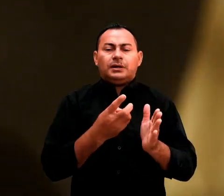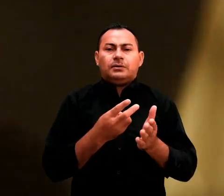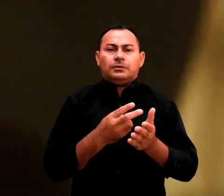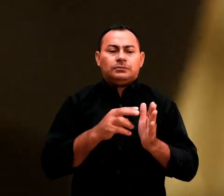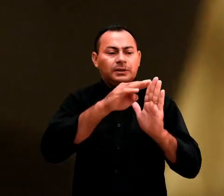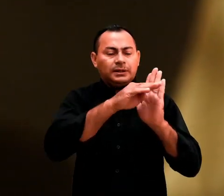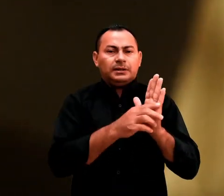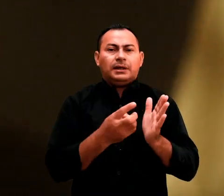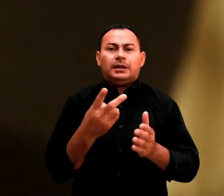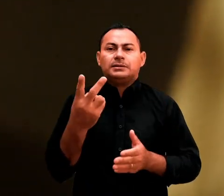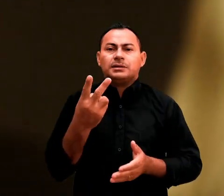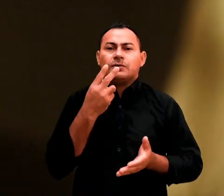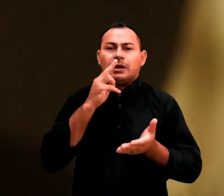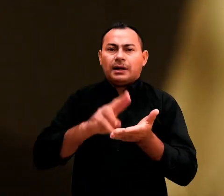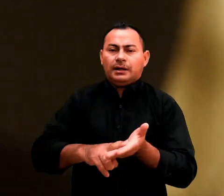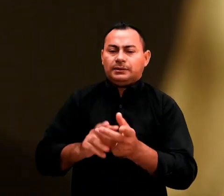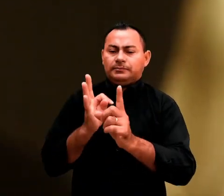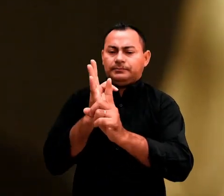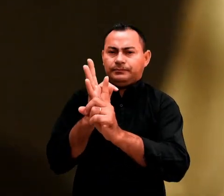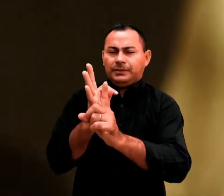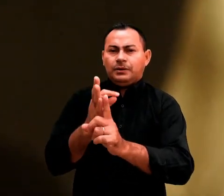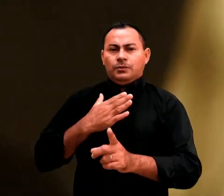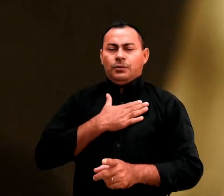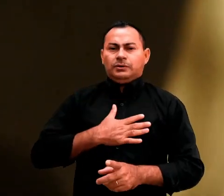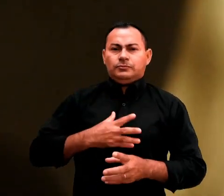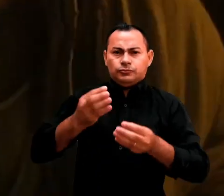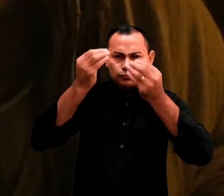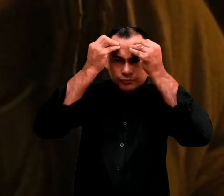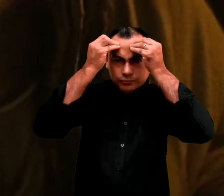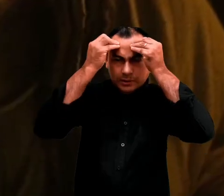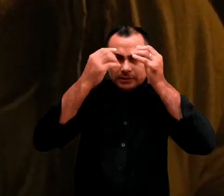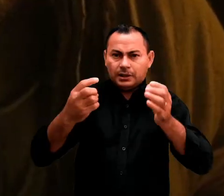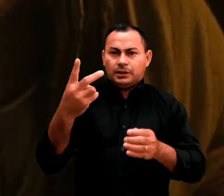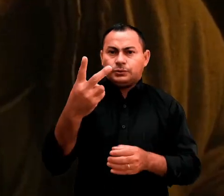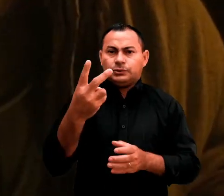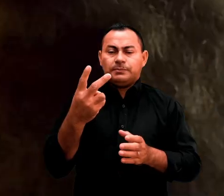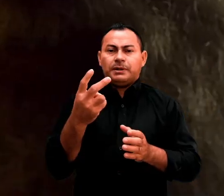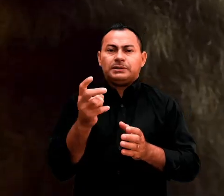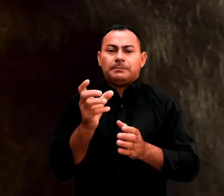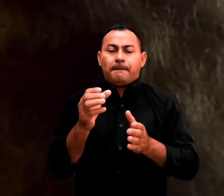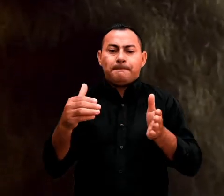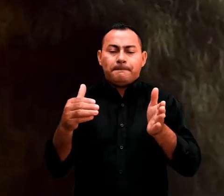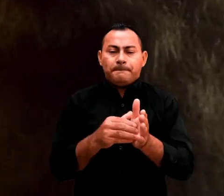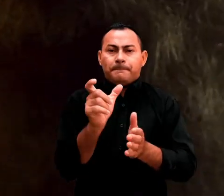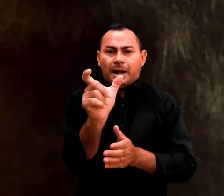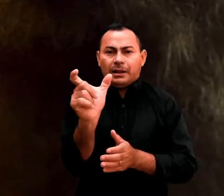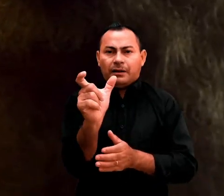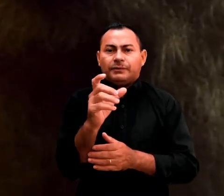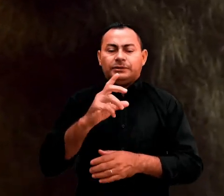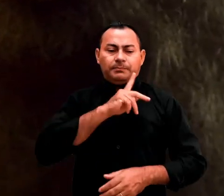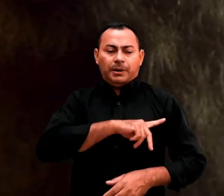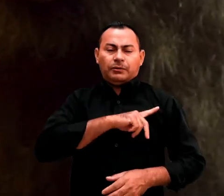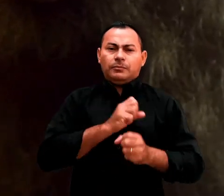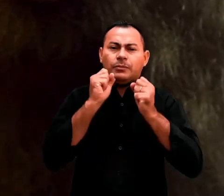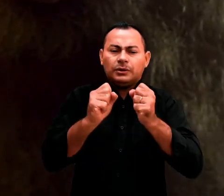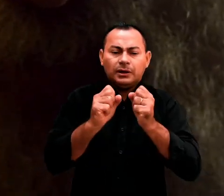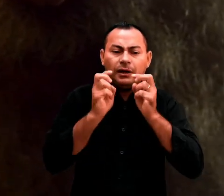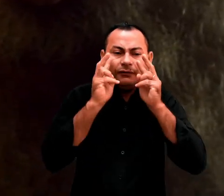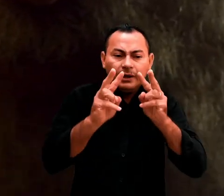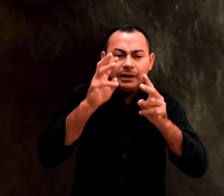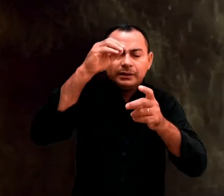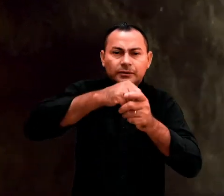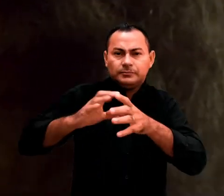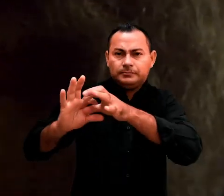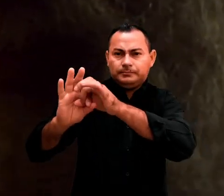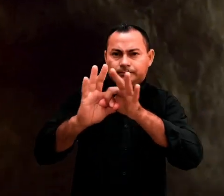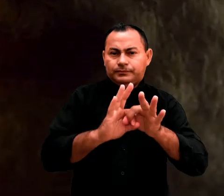carta a Timóteo. Eu gostaria que você memorizasse e estudasse essas últimas palavras de Paulo. Se pudéssemos ouvi-las